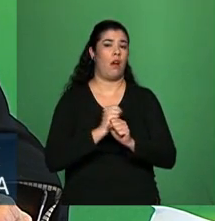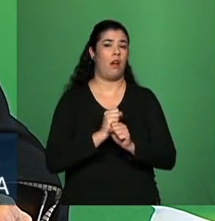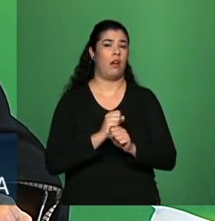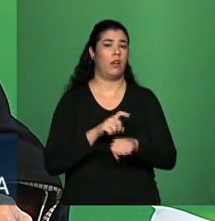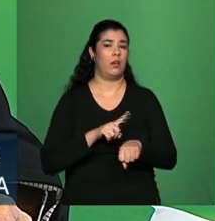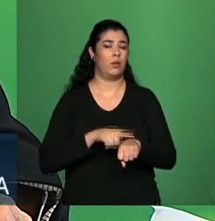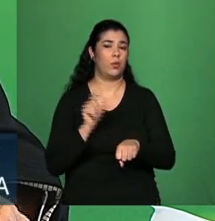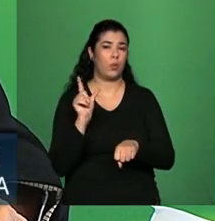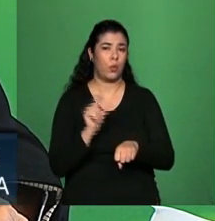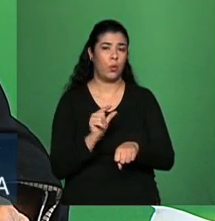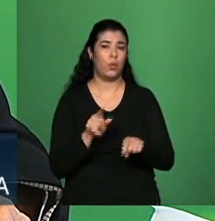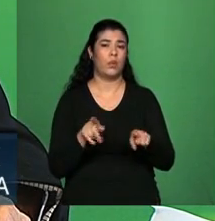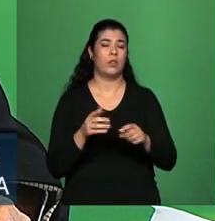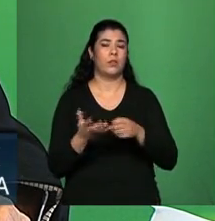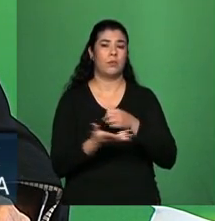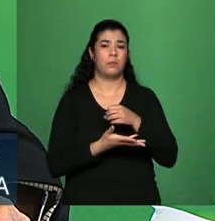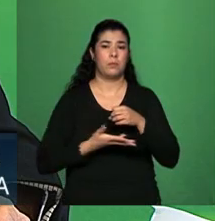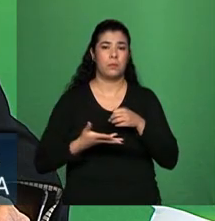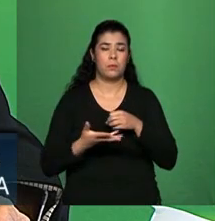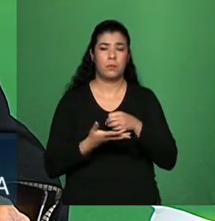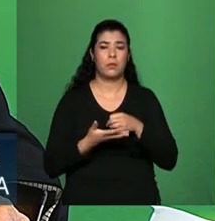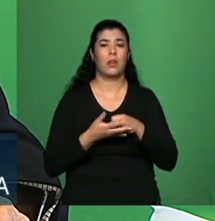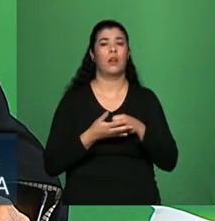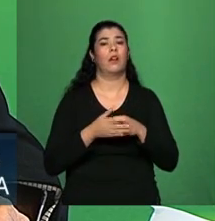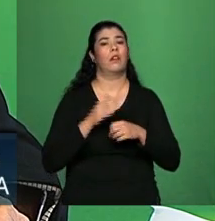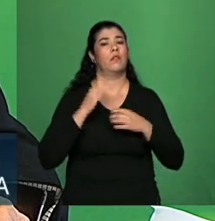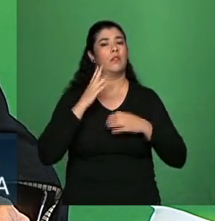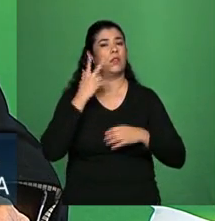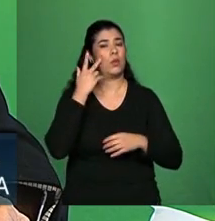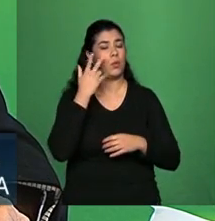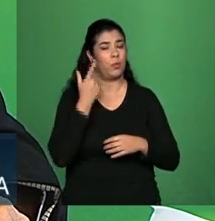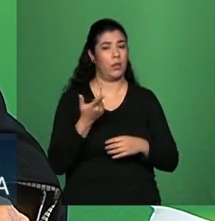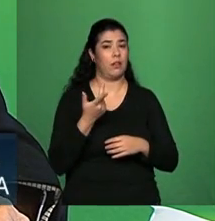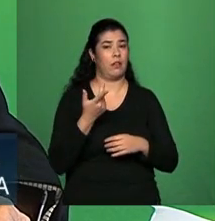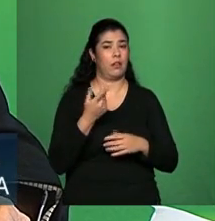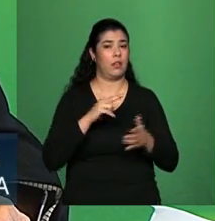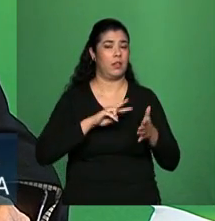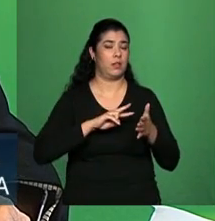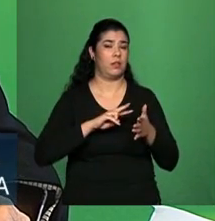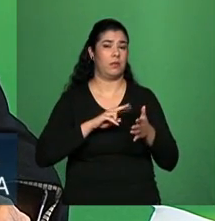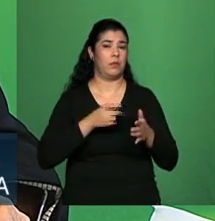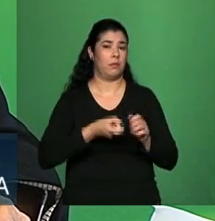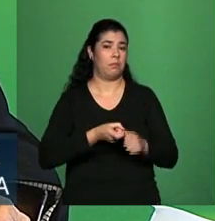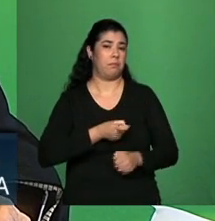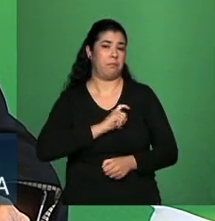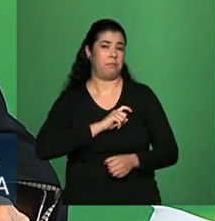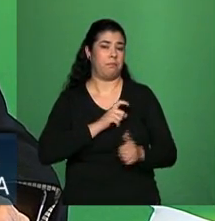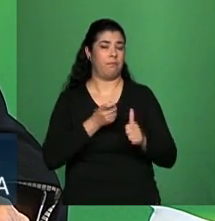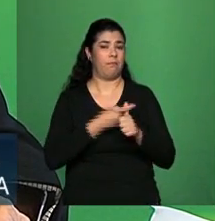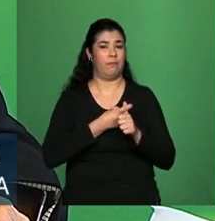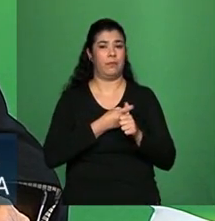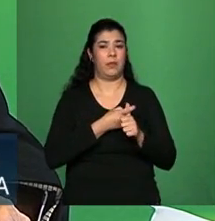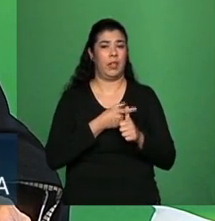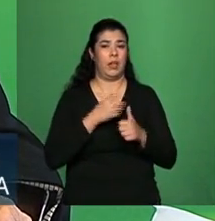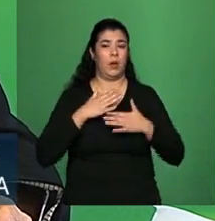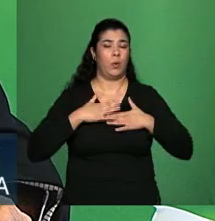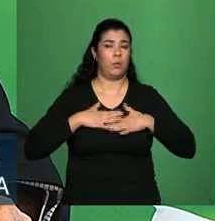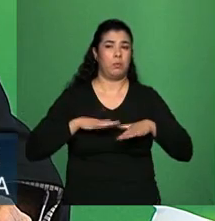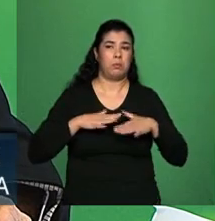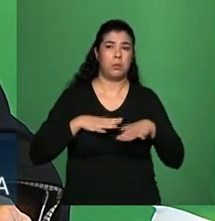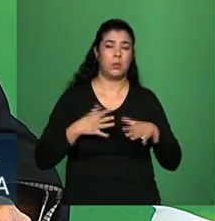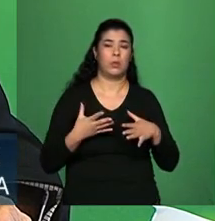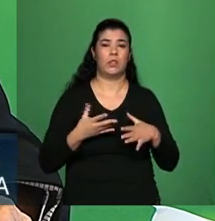neutralizam, estabilizam a questão fiscal e sinalizam que a gente não teria uma deriva, não teria